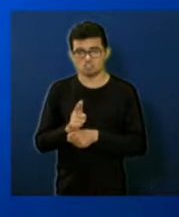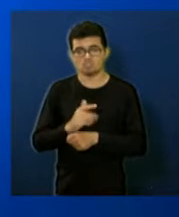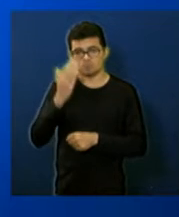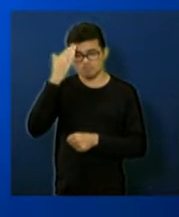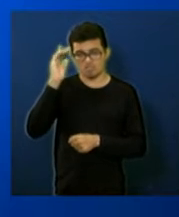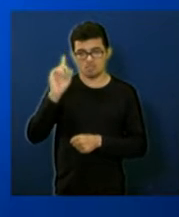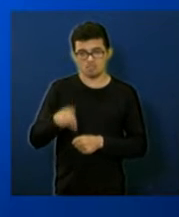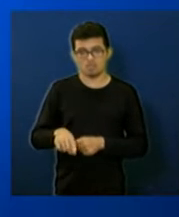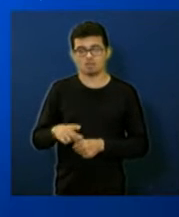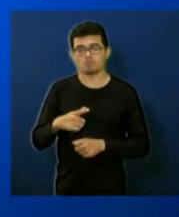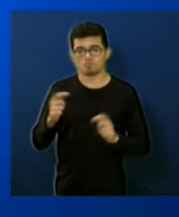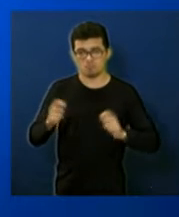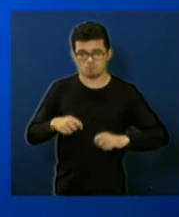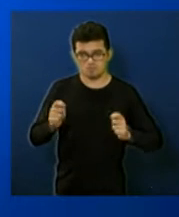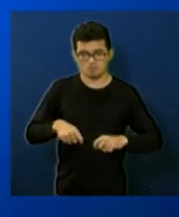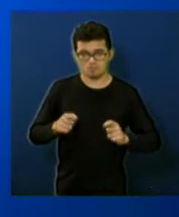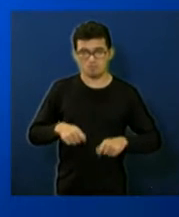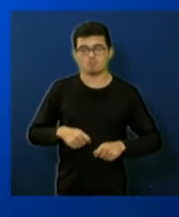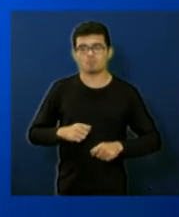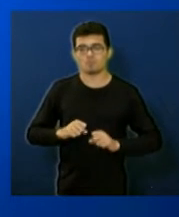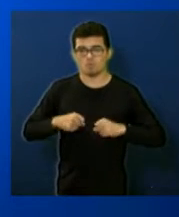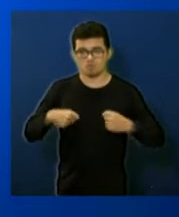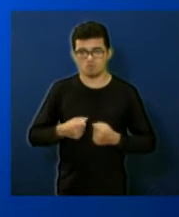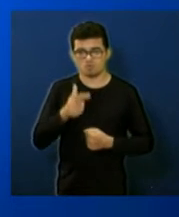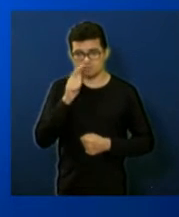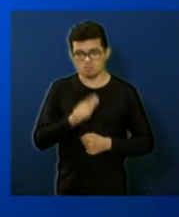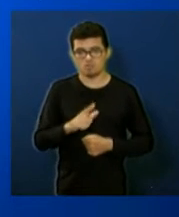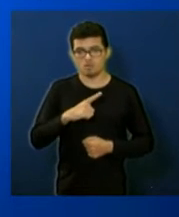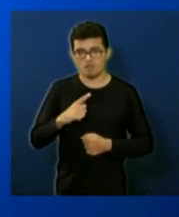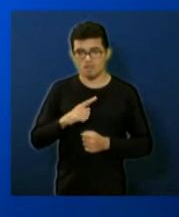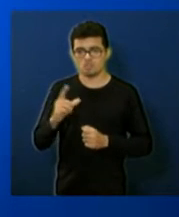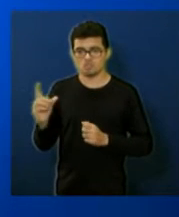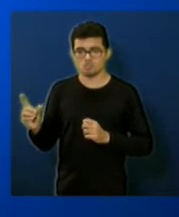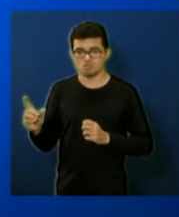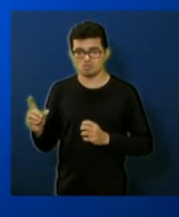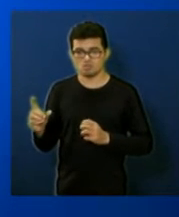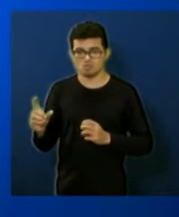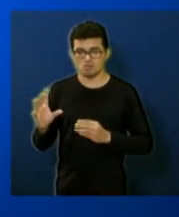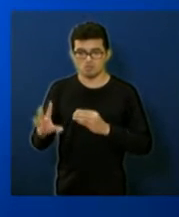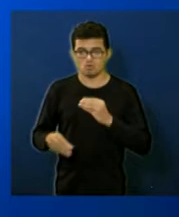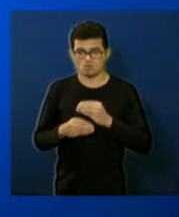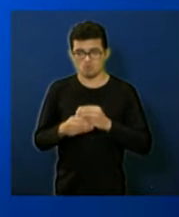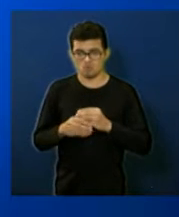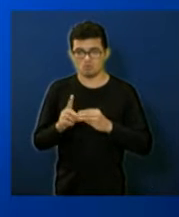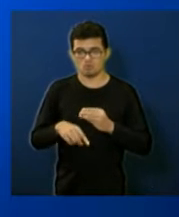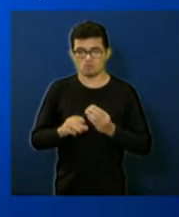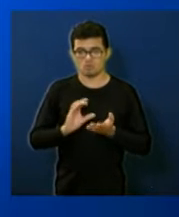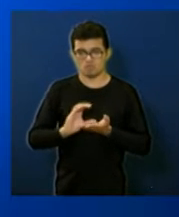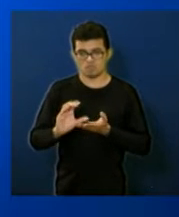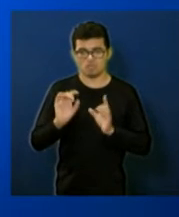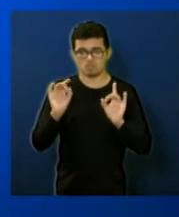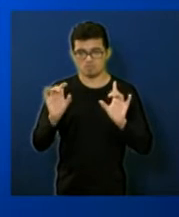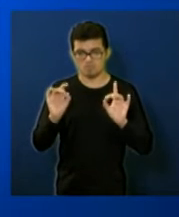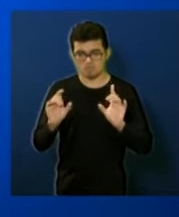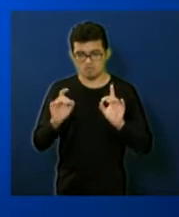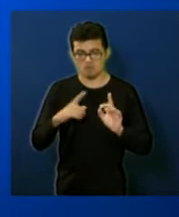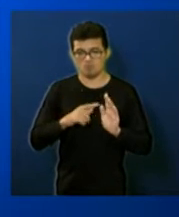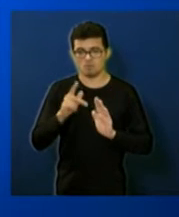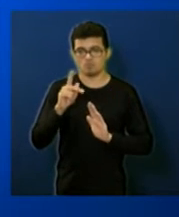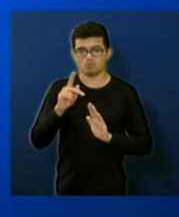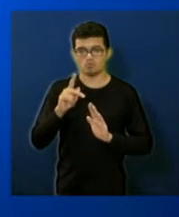ainda é válido brigar por ele conseguir aí nós vamos encaminhar um crédito especial para a Câmara como procedimento padrão